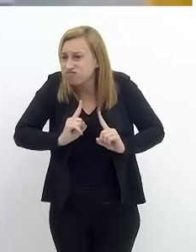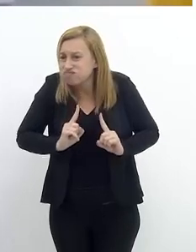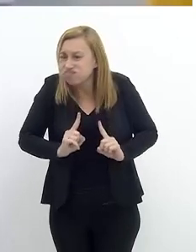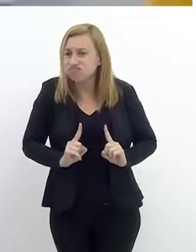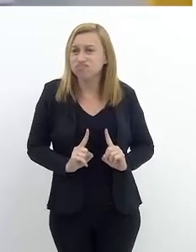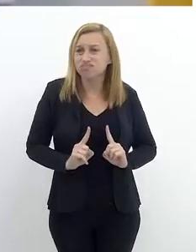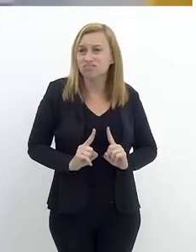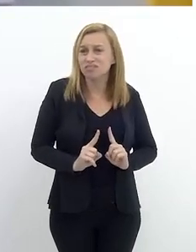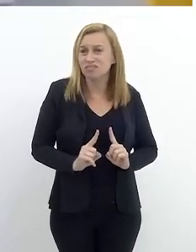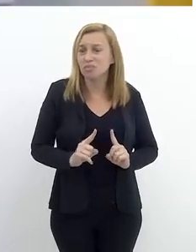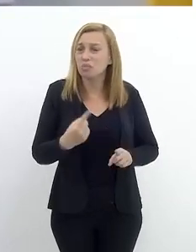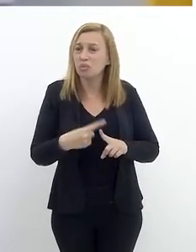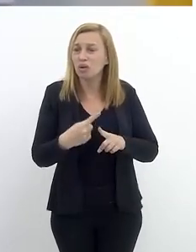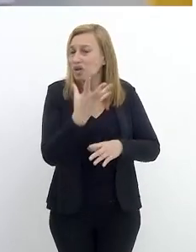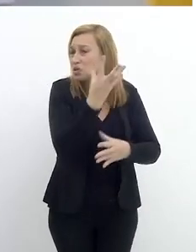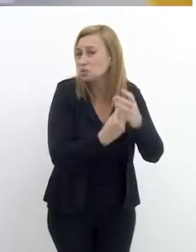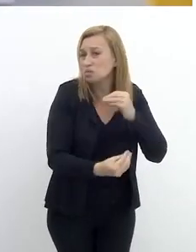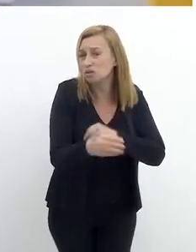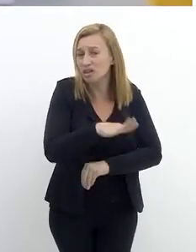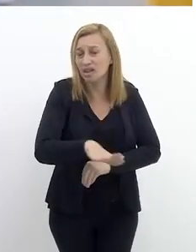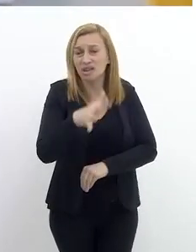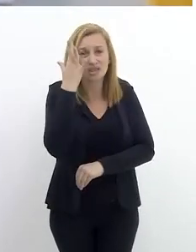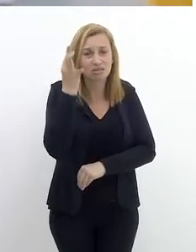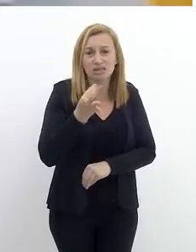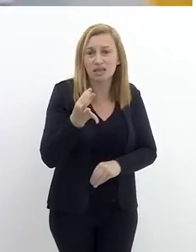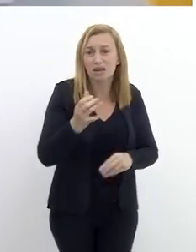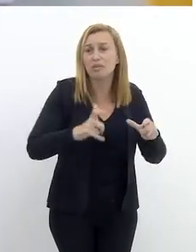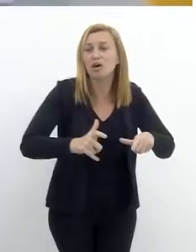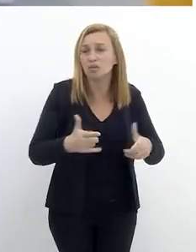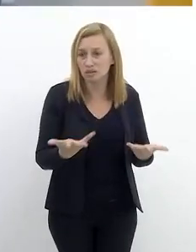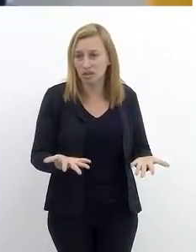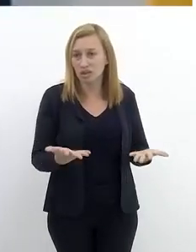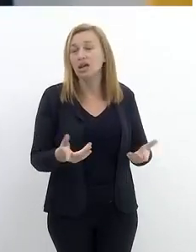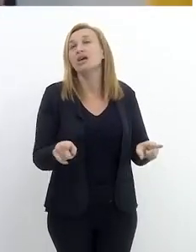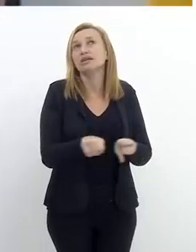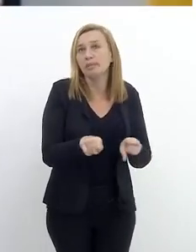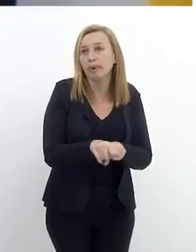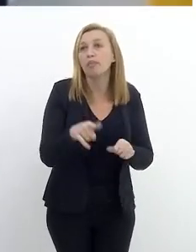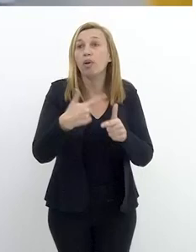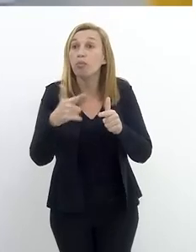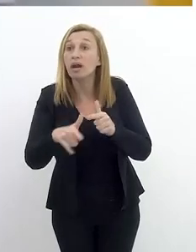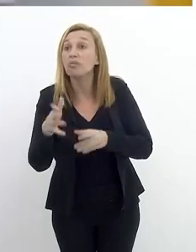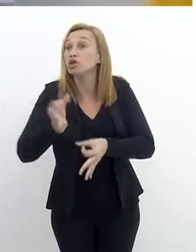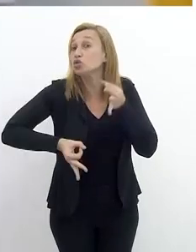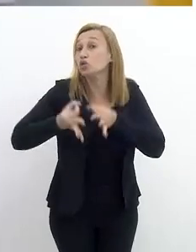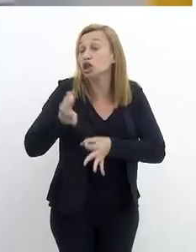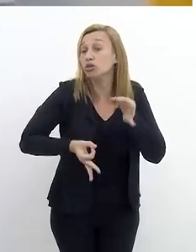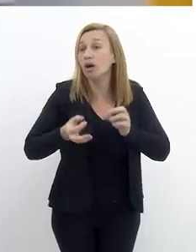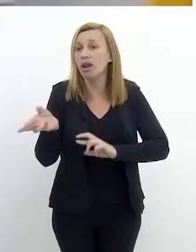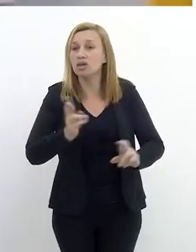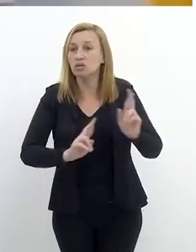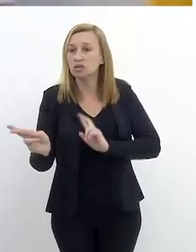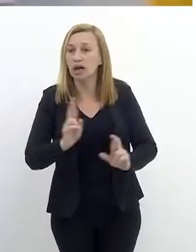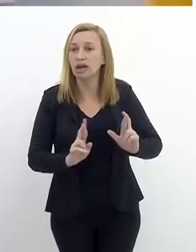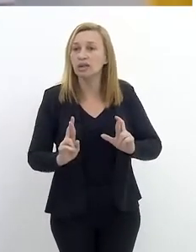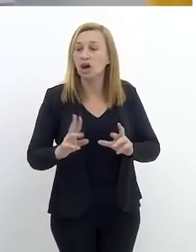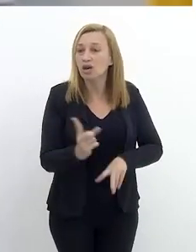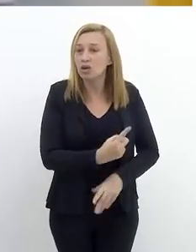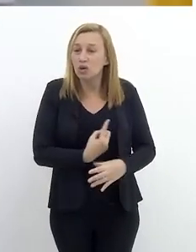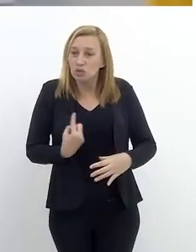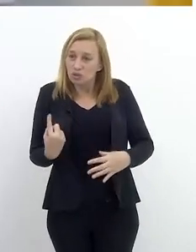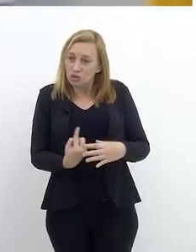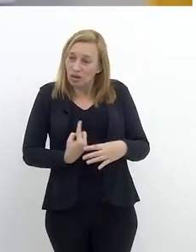traumas e ao estresse desse processo longo. E, para além, tem problemas jurídicos, problemas relacionados até